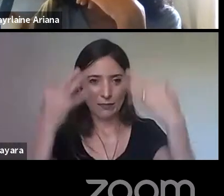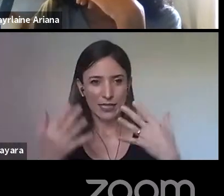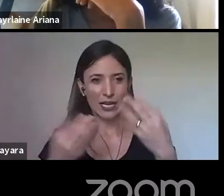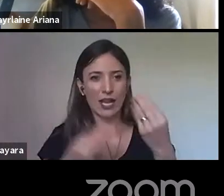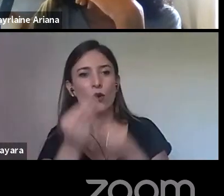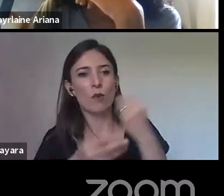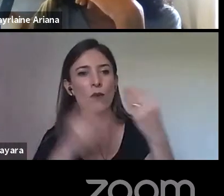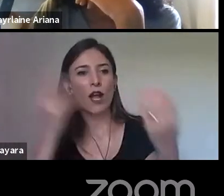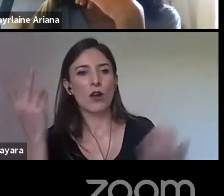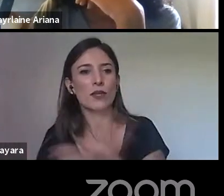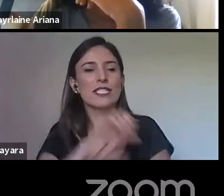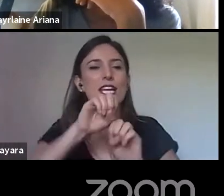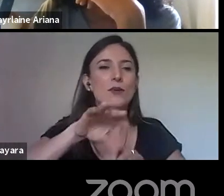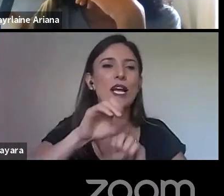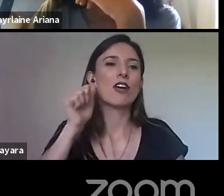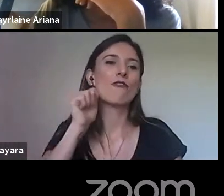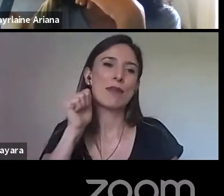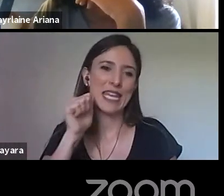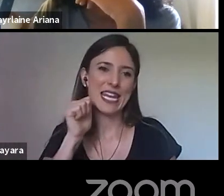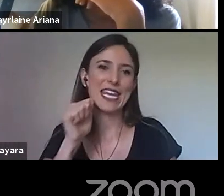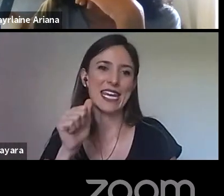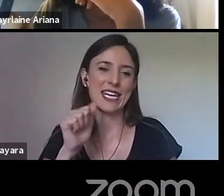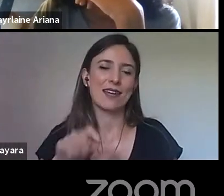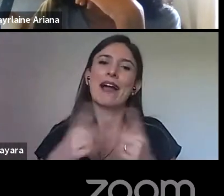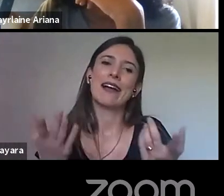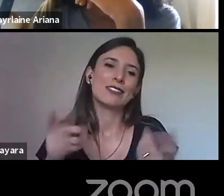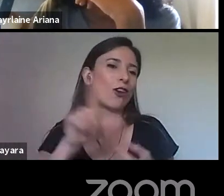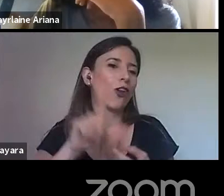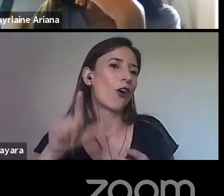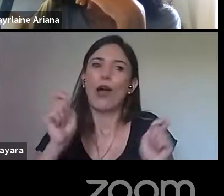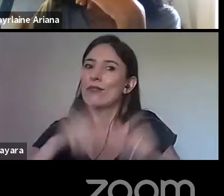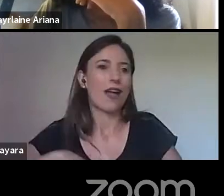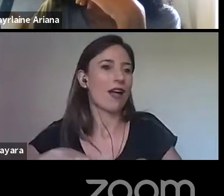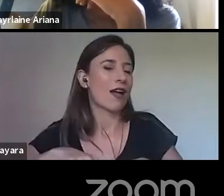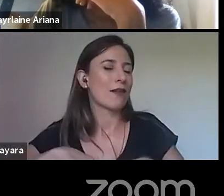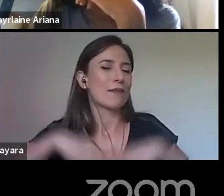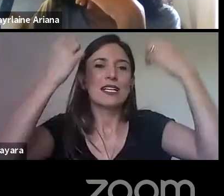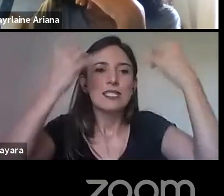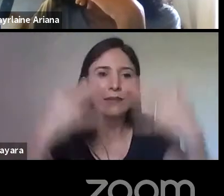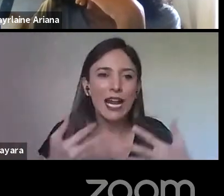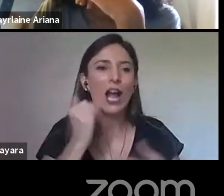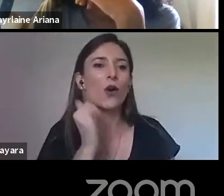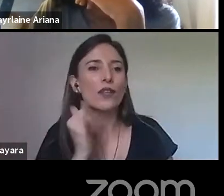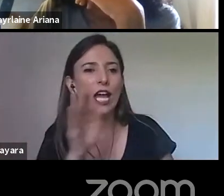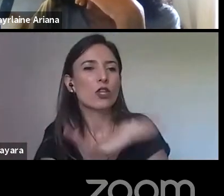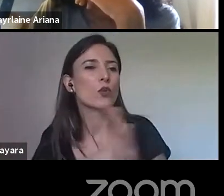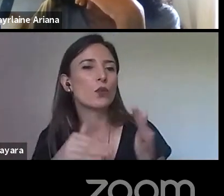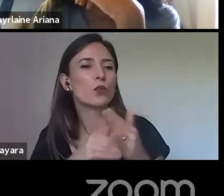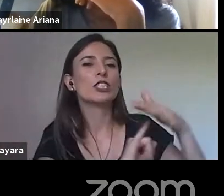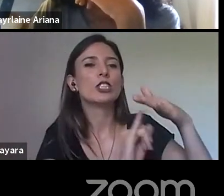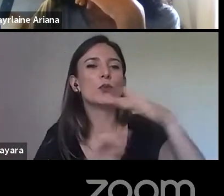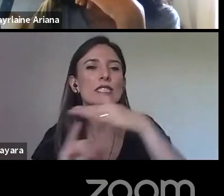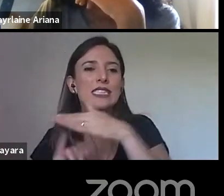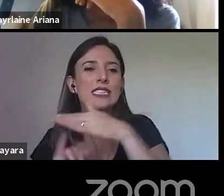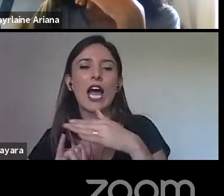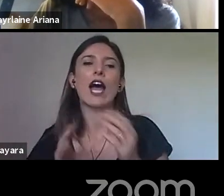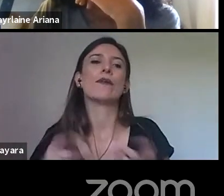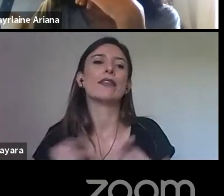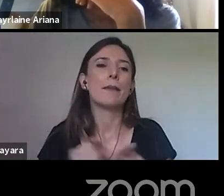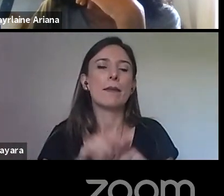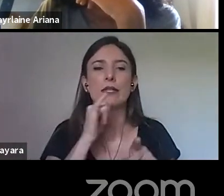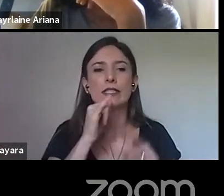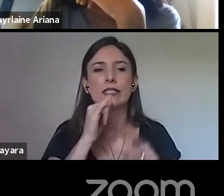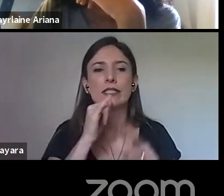não dá para eu falar de todas as instituições aqui, né? Não dá para pensar nas instituições, famílias, como ela educa